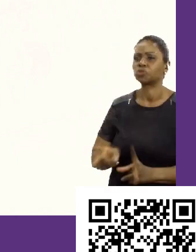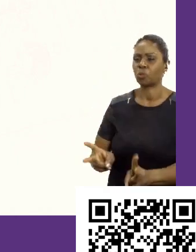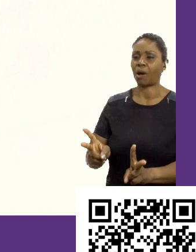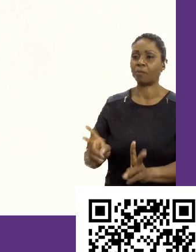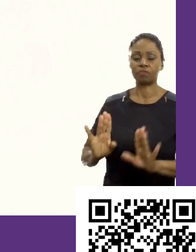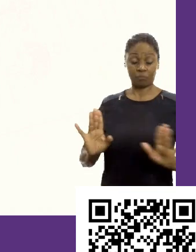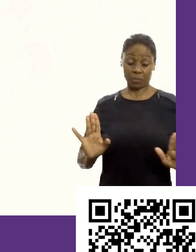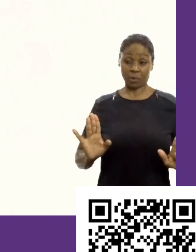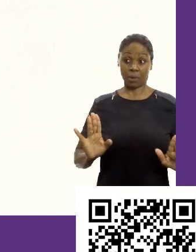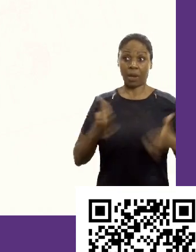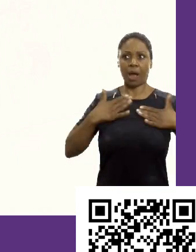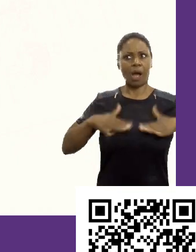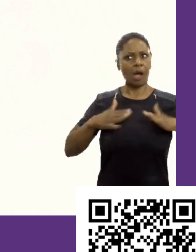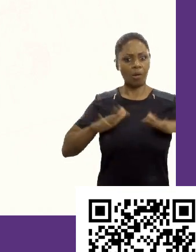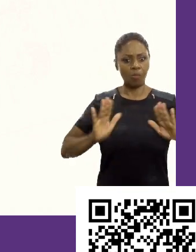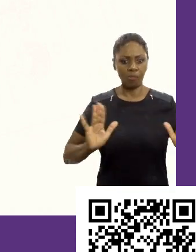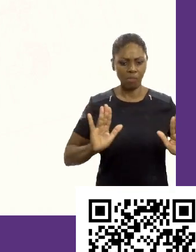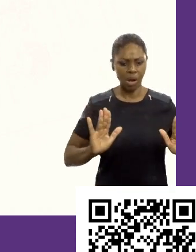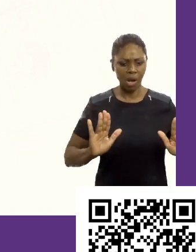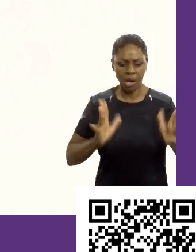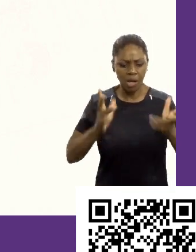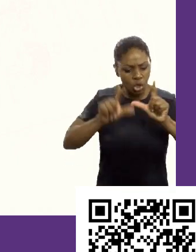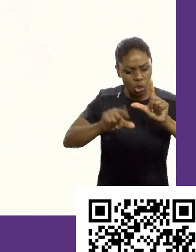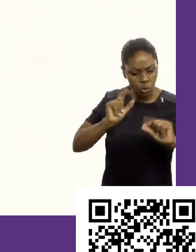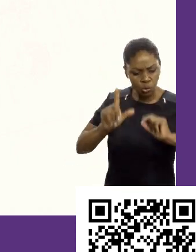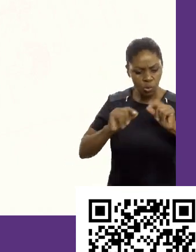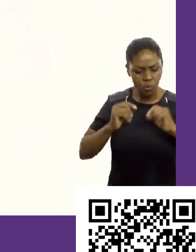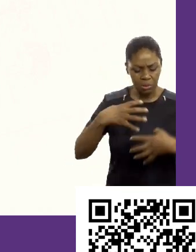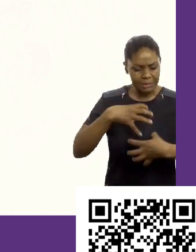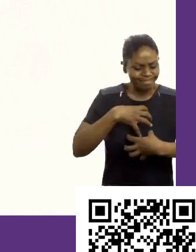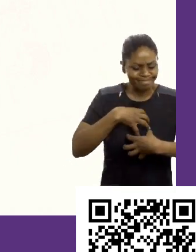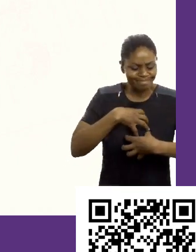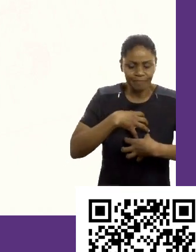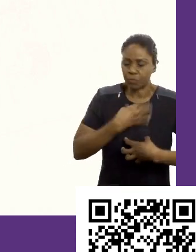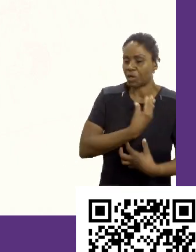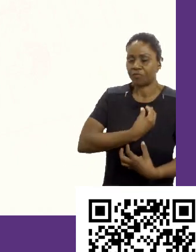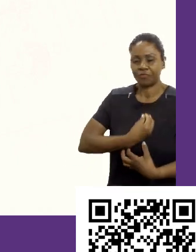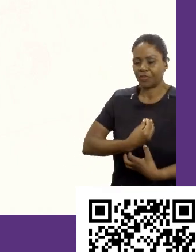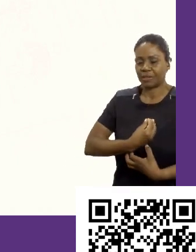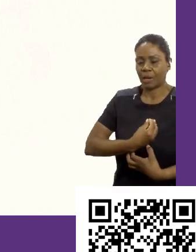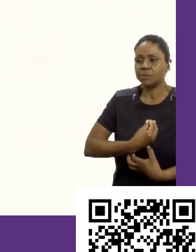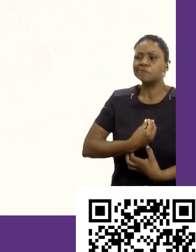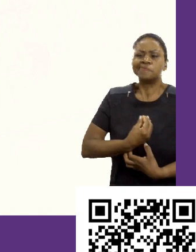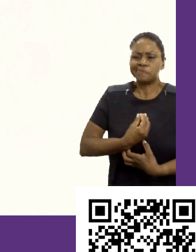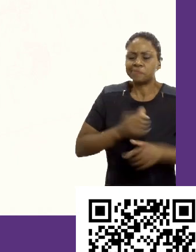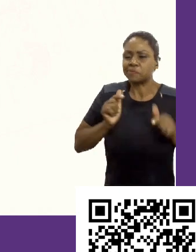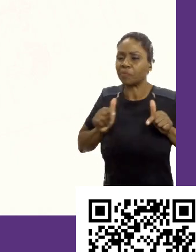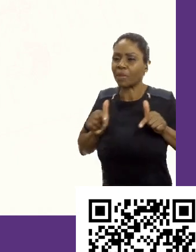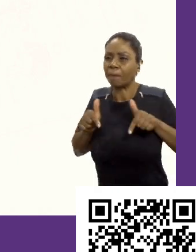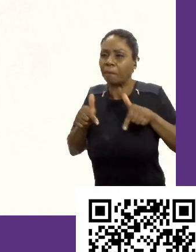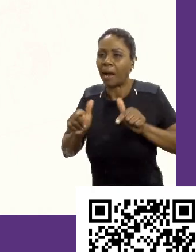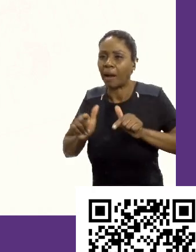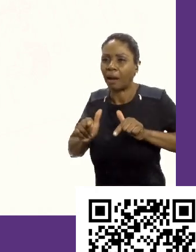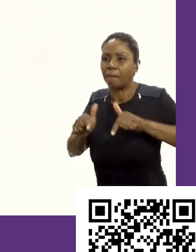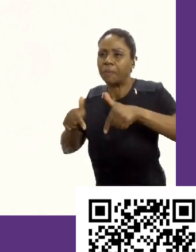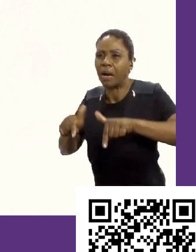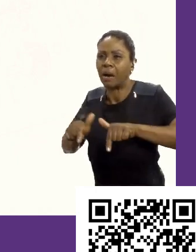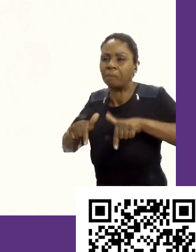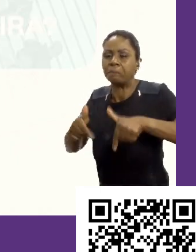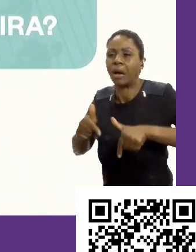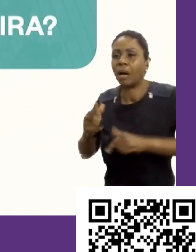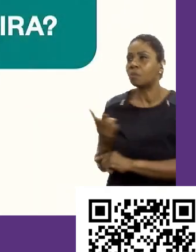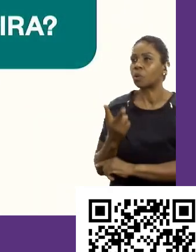eu falei, não, opa, calma aí. Isso aqui não é o que me faz sentido para mim. Então, eu tenho que movimentar aqui e buscar uma outra coisa.